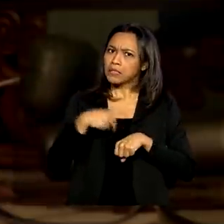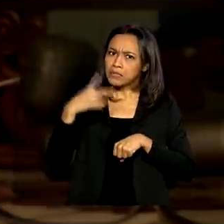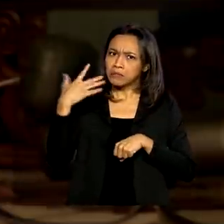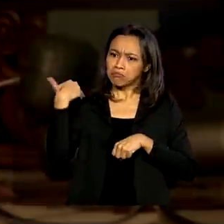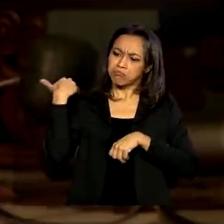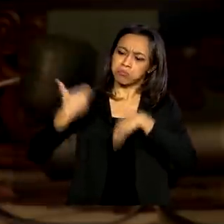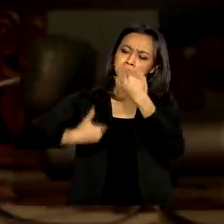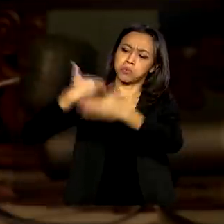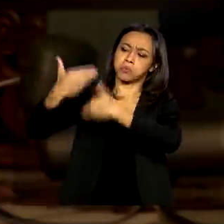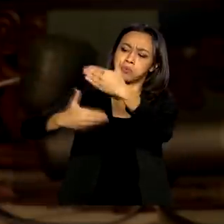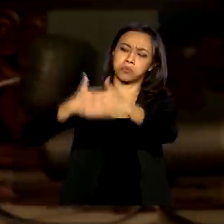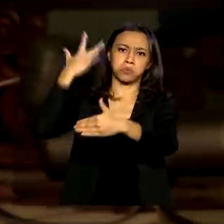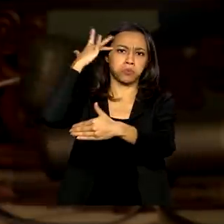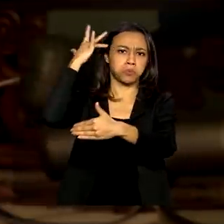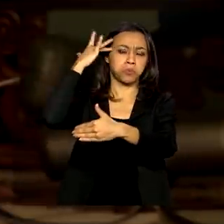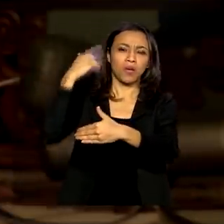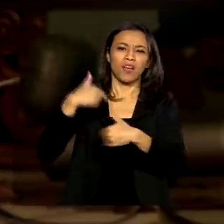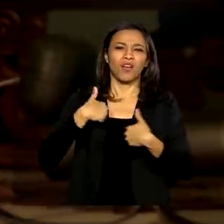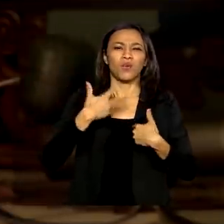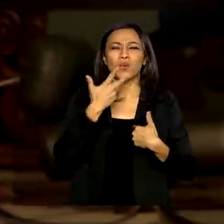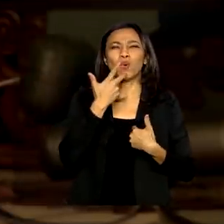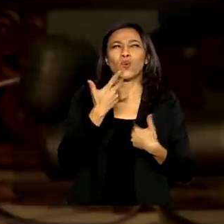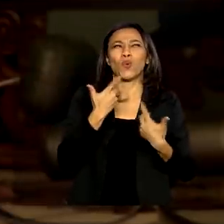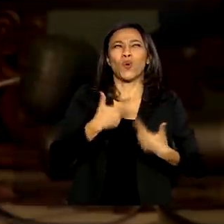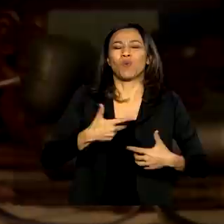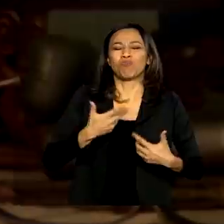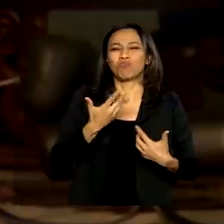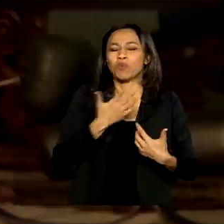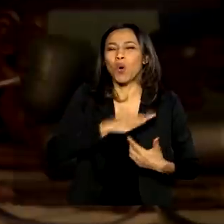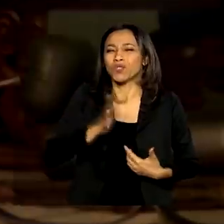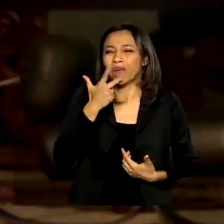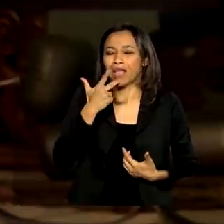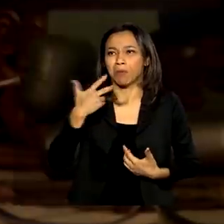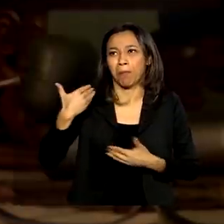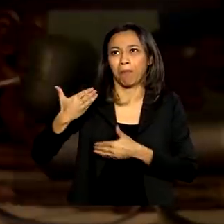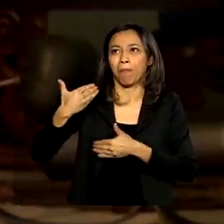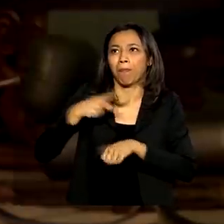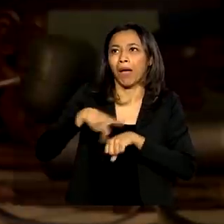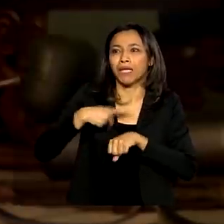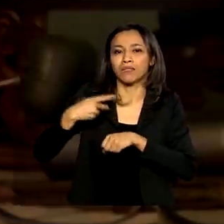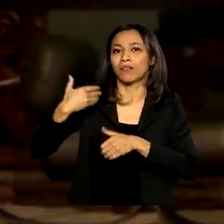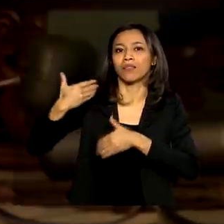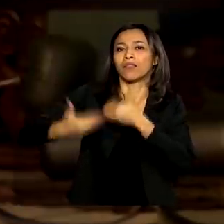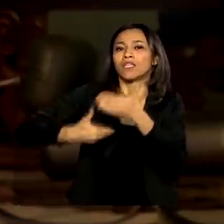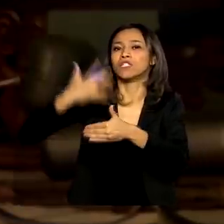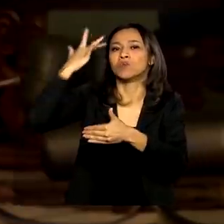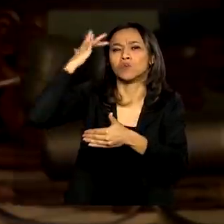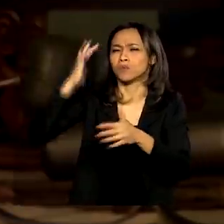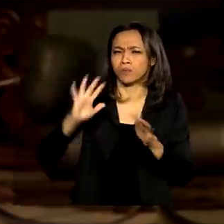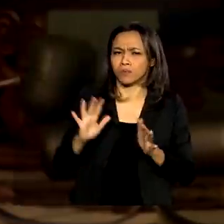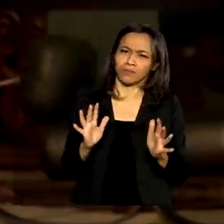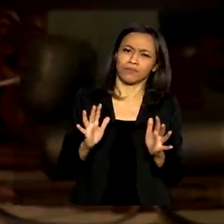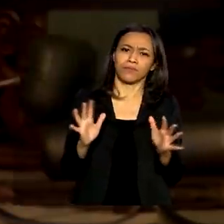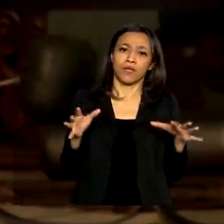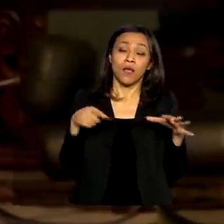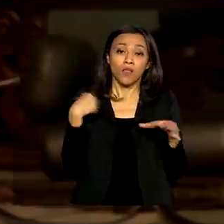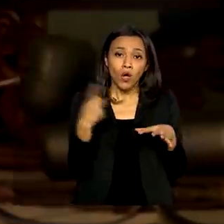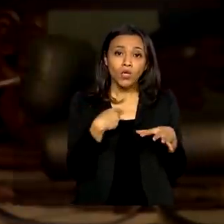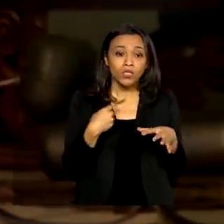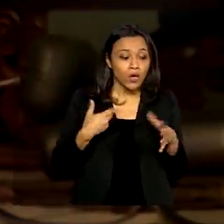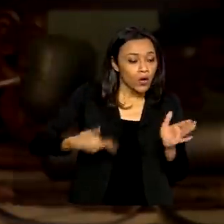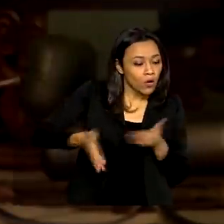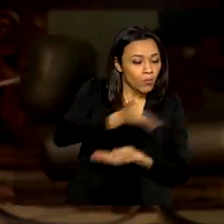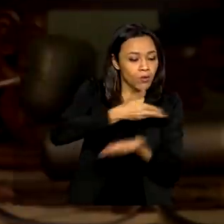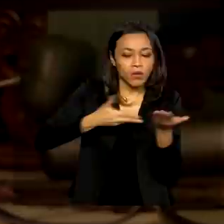dessa categorização, mas são assim, e nós compartilhamos dados, nós